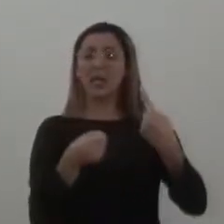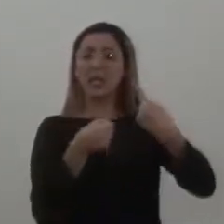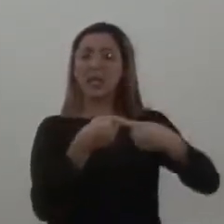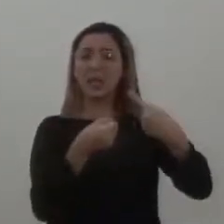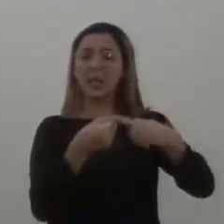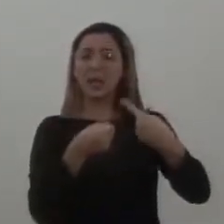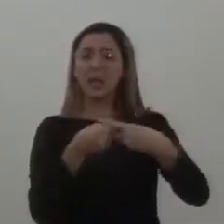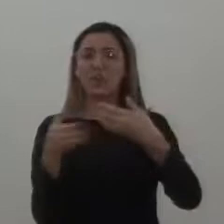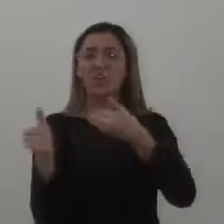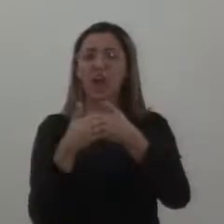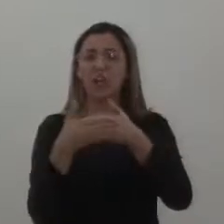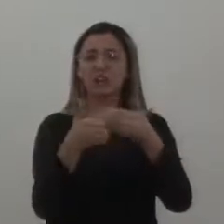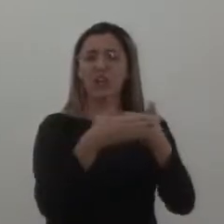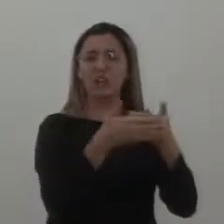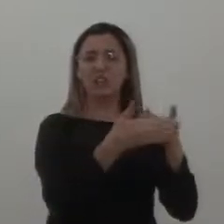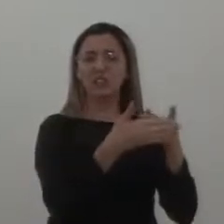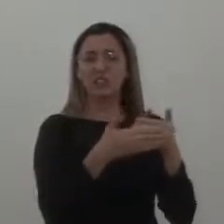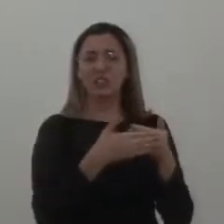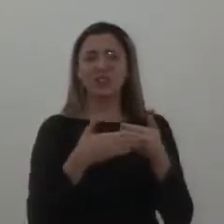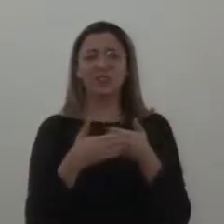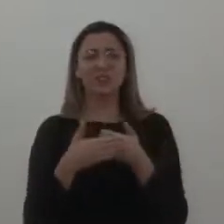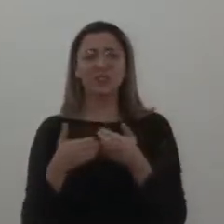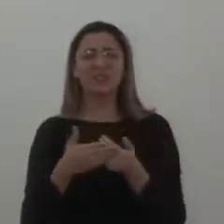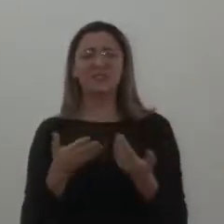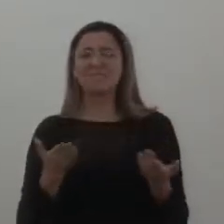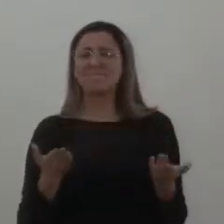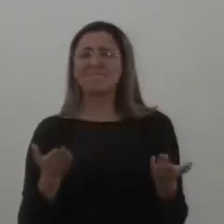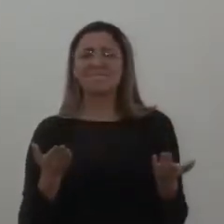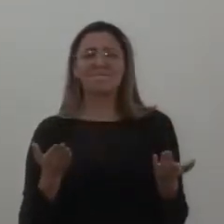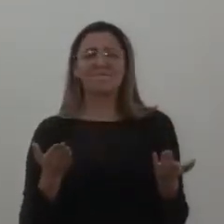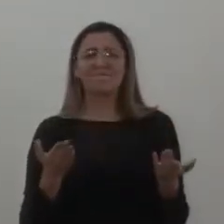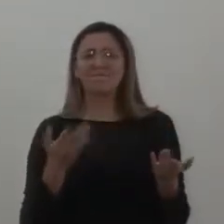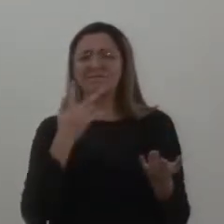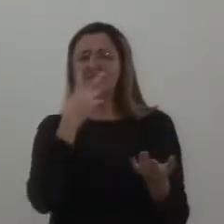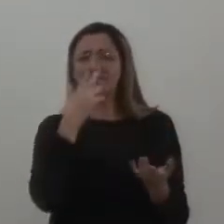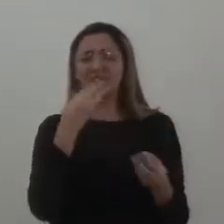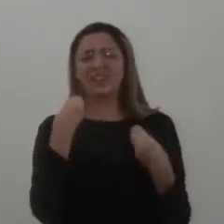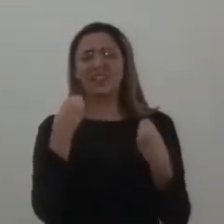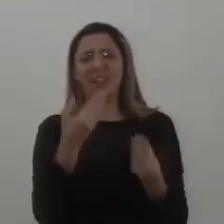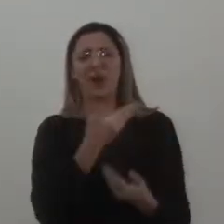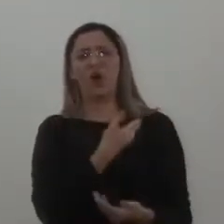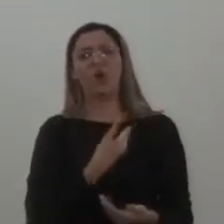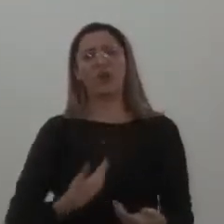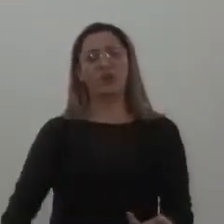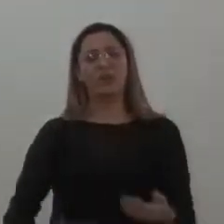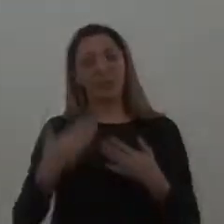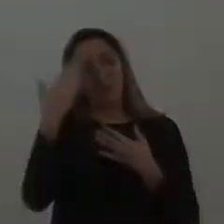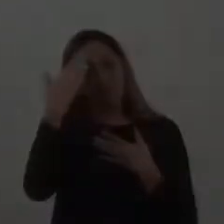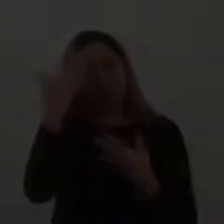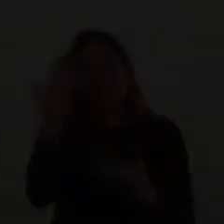na cidade do interior de São Paulo. Isso é o eu deixo aqui, sabe? O repúdio ao governador. Muito obrigado. Boa noite, presidente.